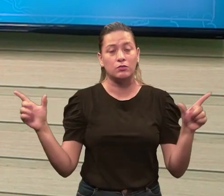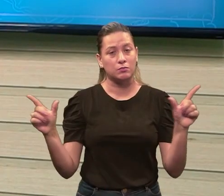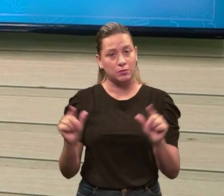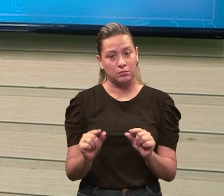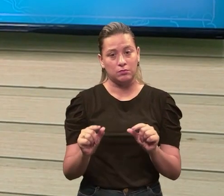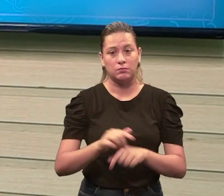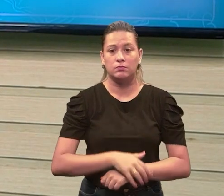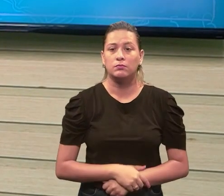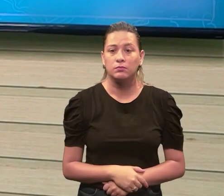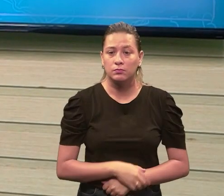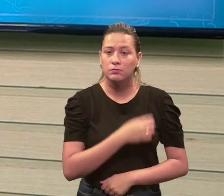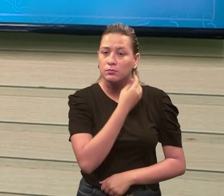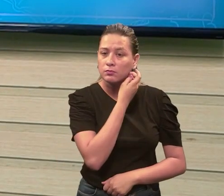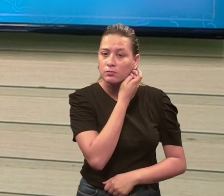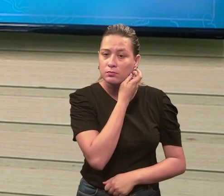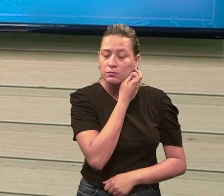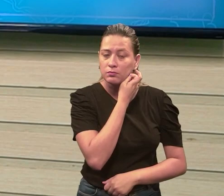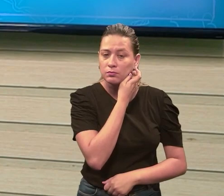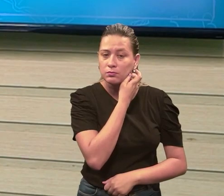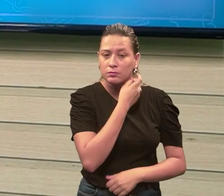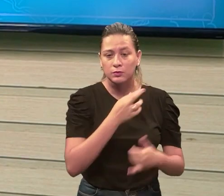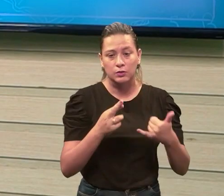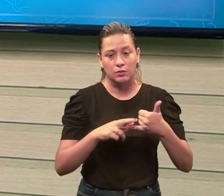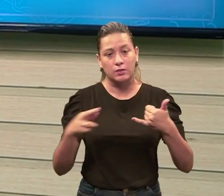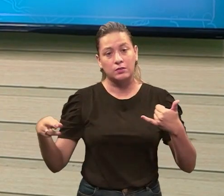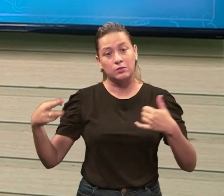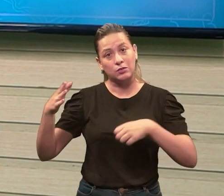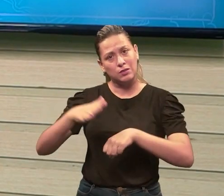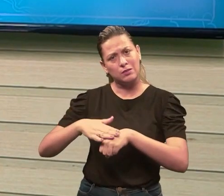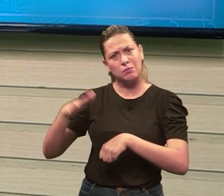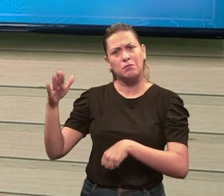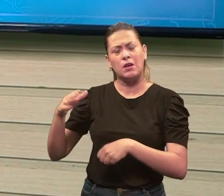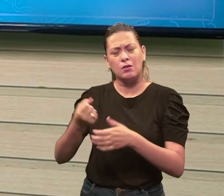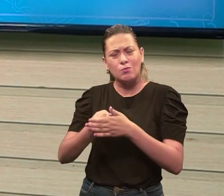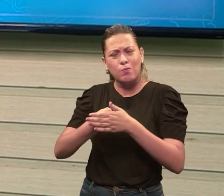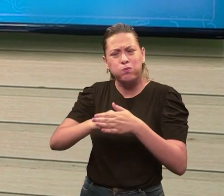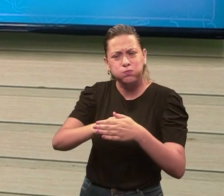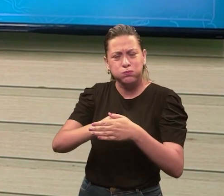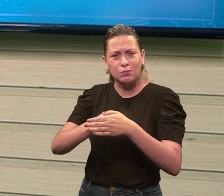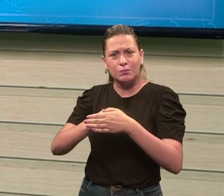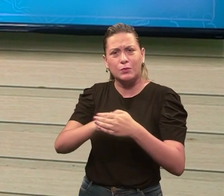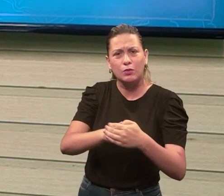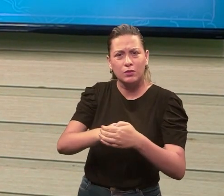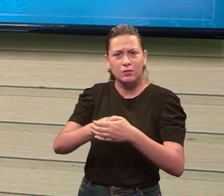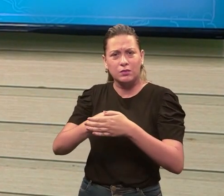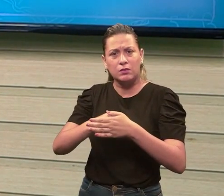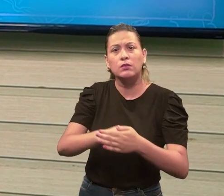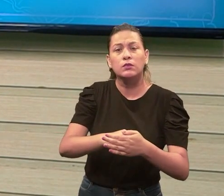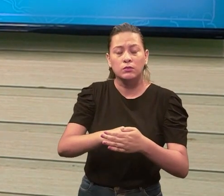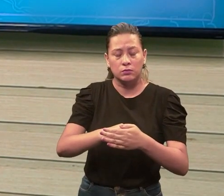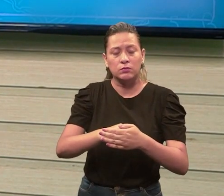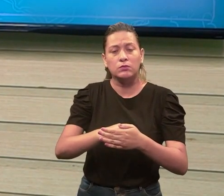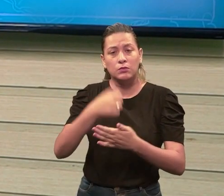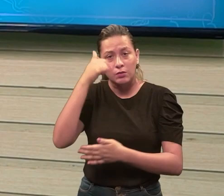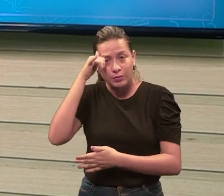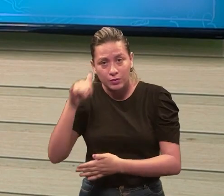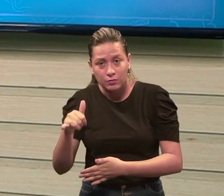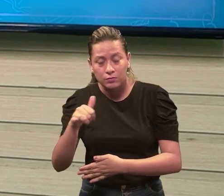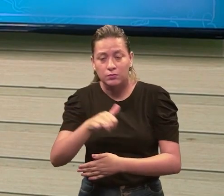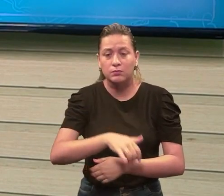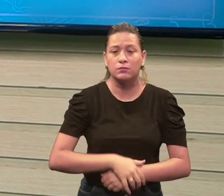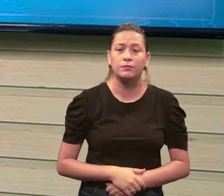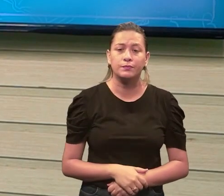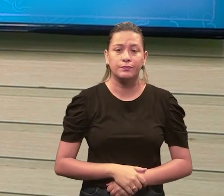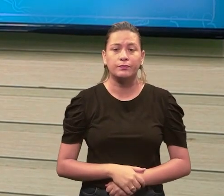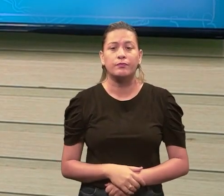quanto maior, é, for a resistência, né, algo bloqueando, impedindo, resistindo, né,